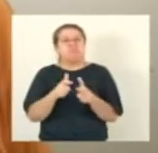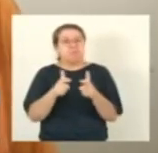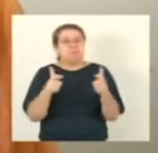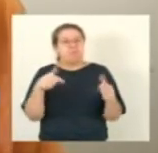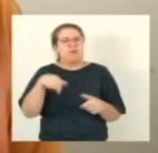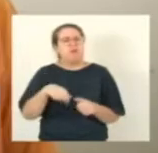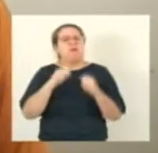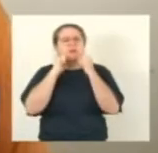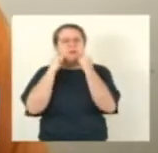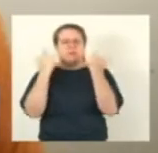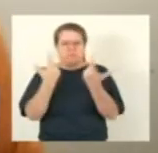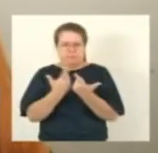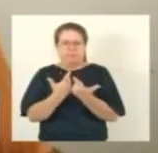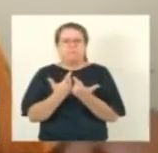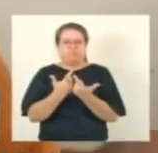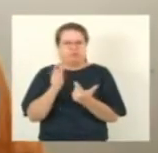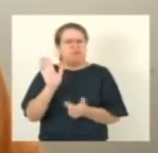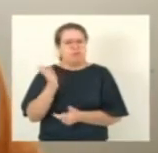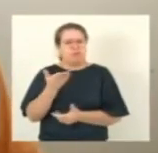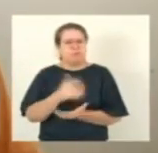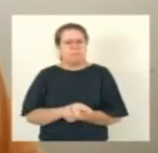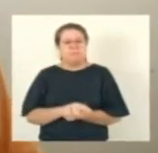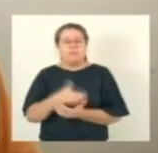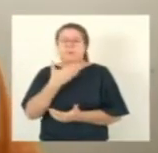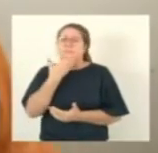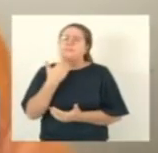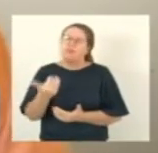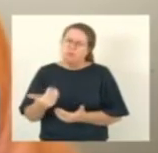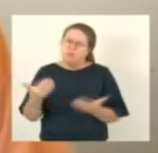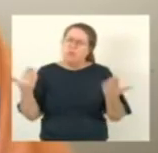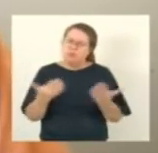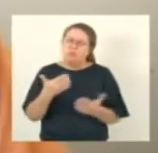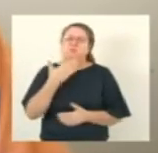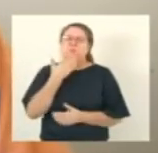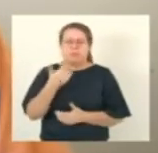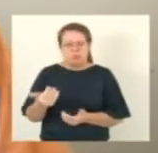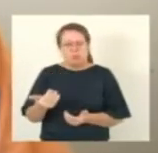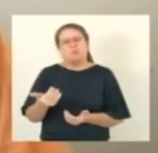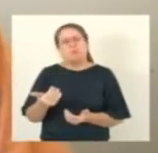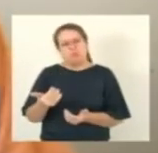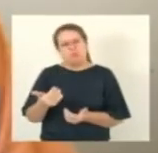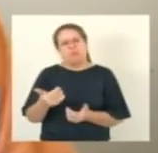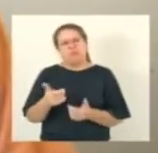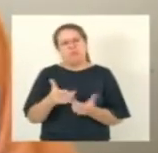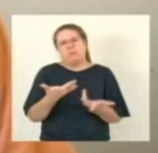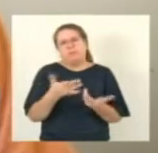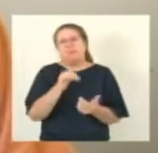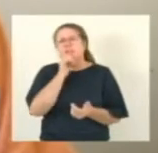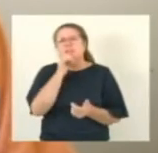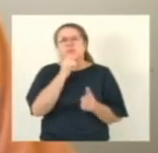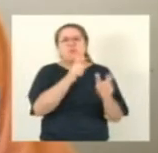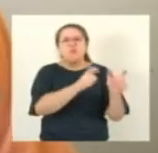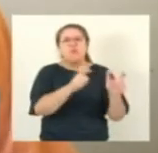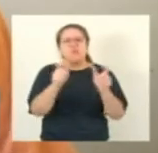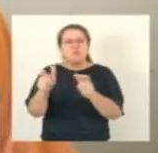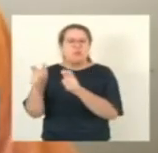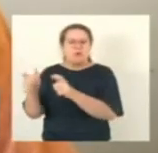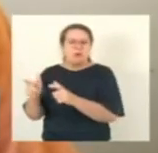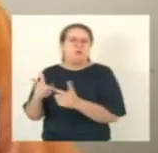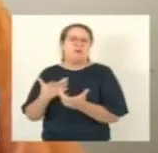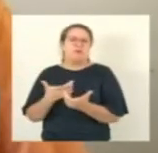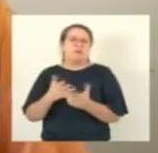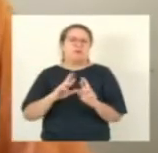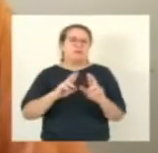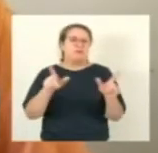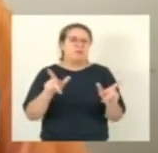pouco essa questão da assertividade em relação aos locais tem projetos inclusive no